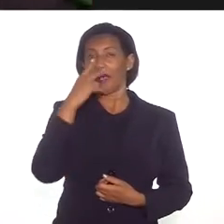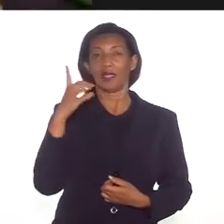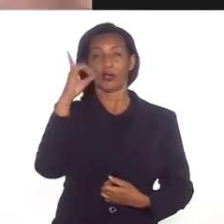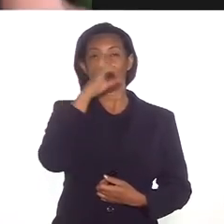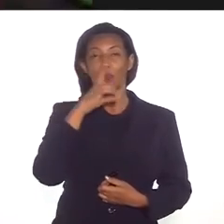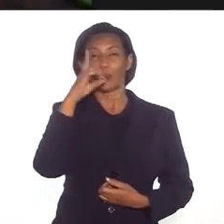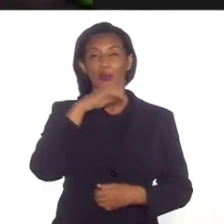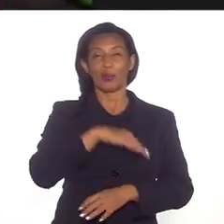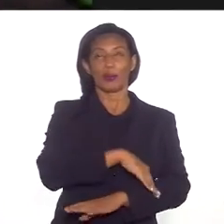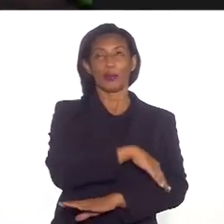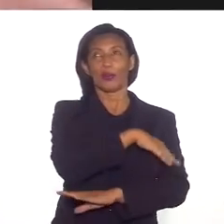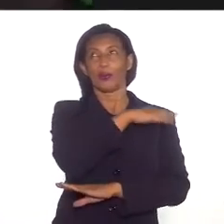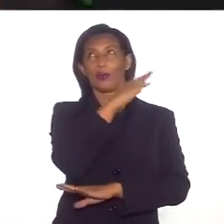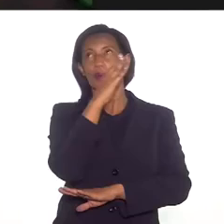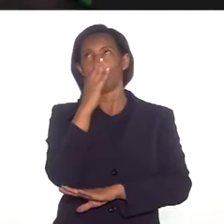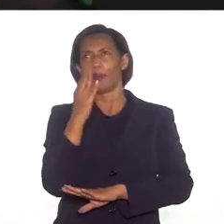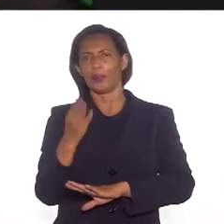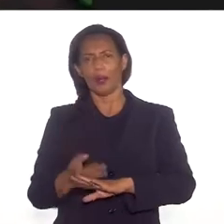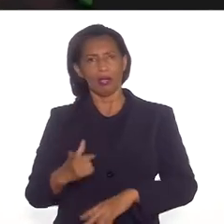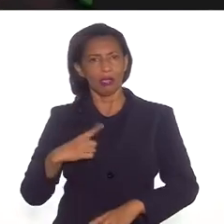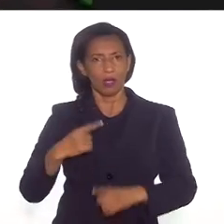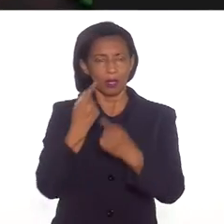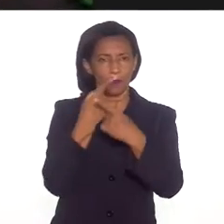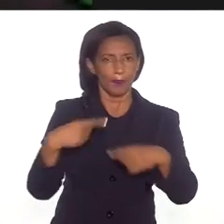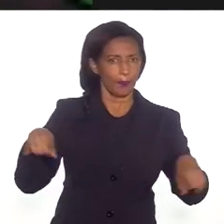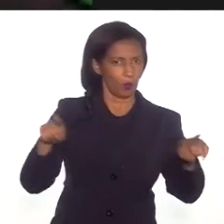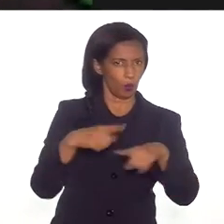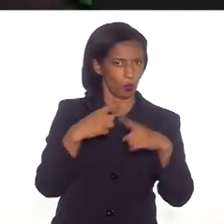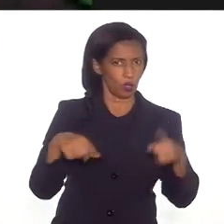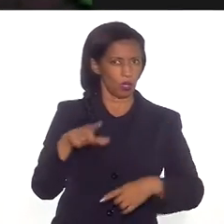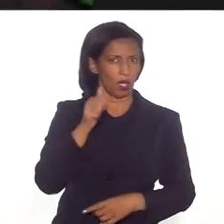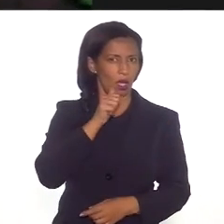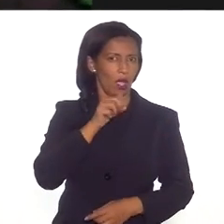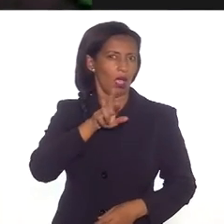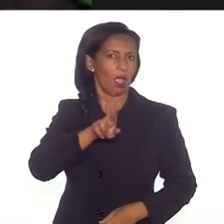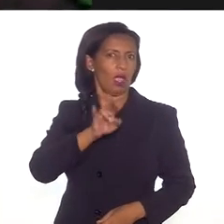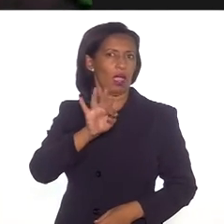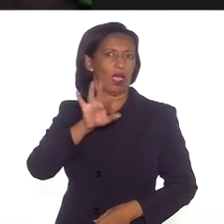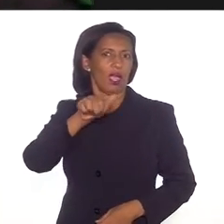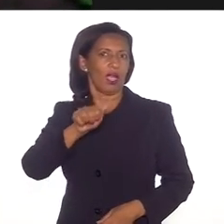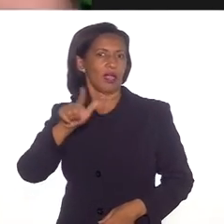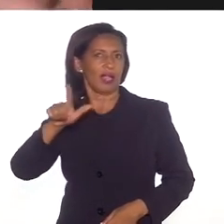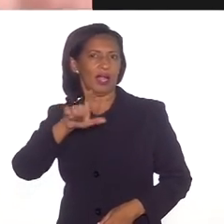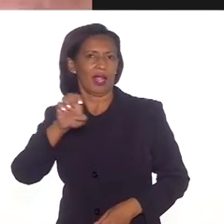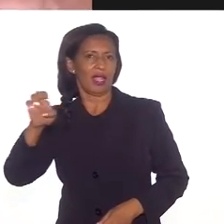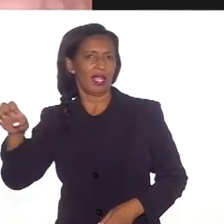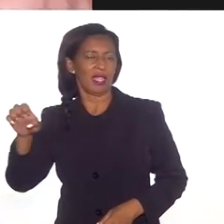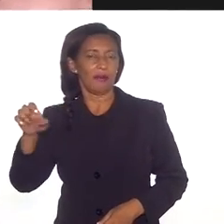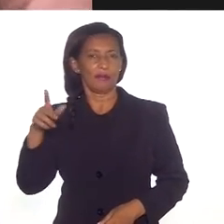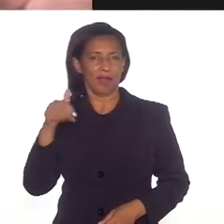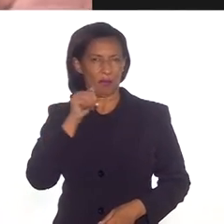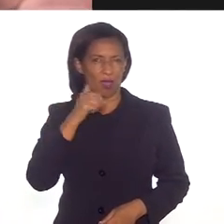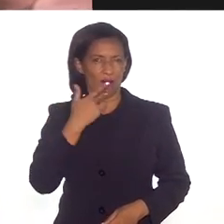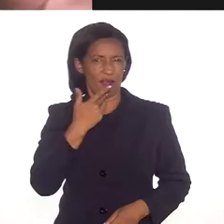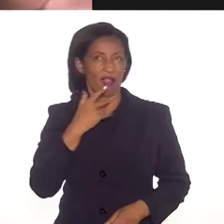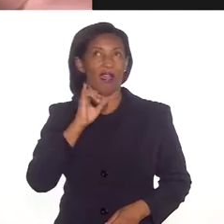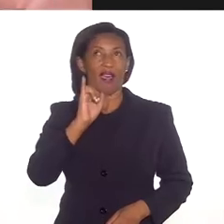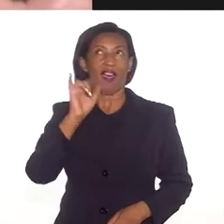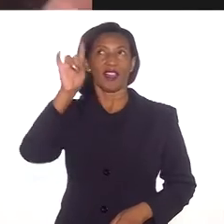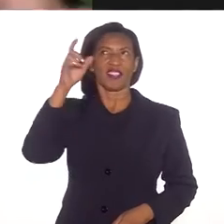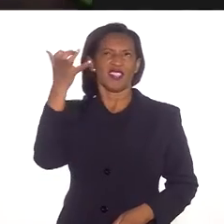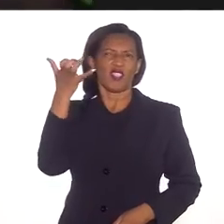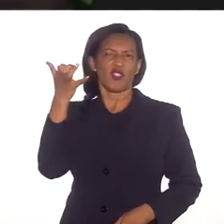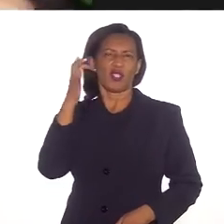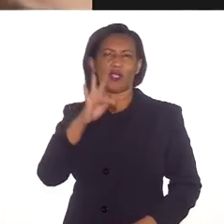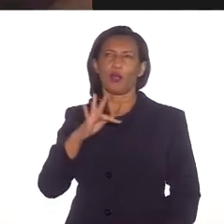maravilhoso. Até tem a música da Rita Lee, se vocês me permitem lembrar. Se Deus quiser, um dia eu quero ser lindo, andar